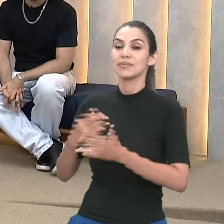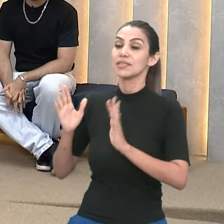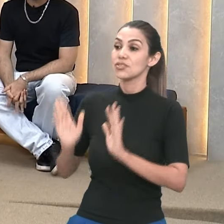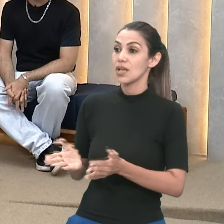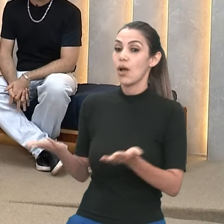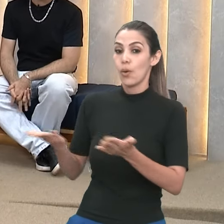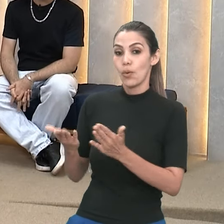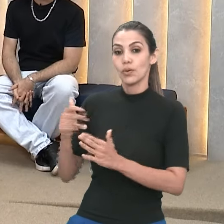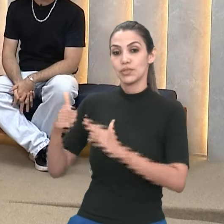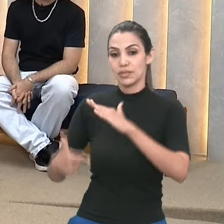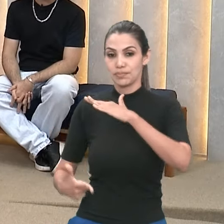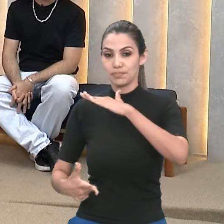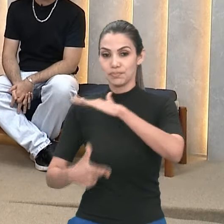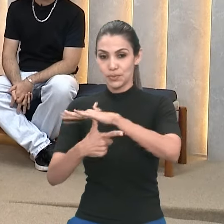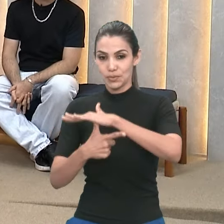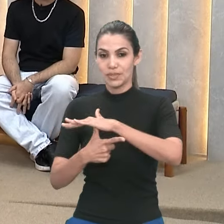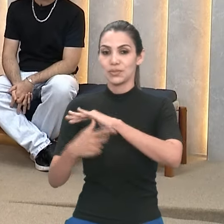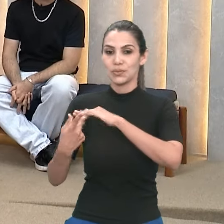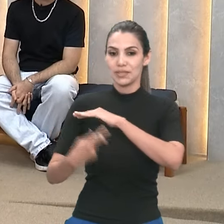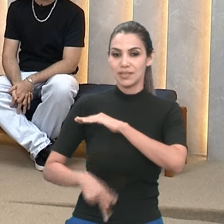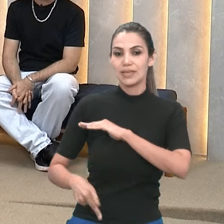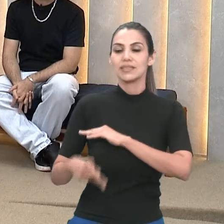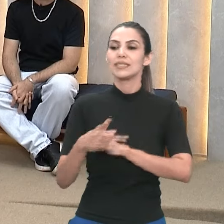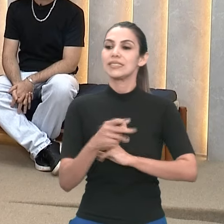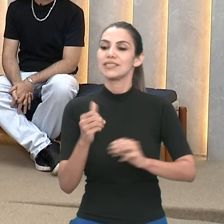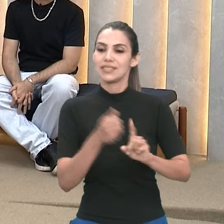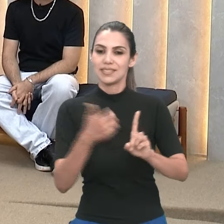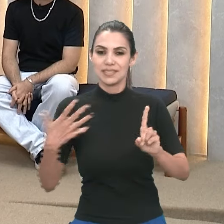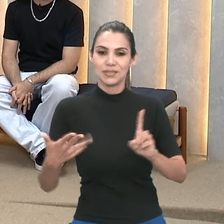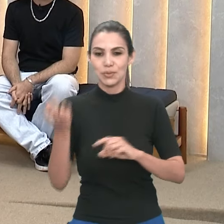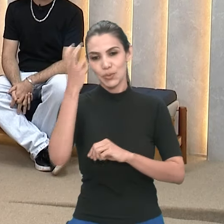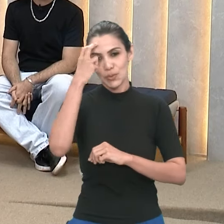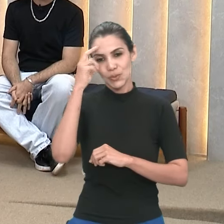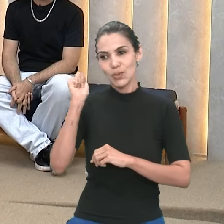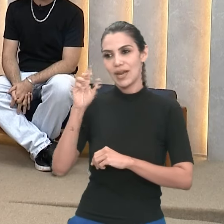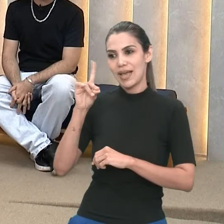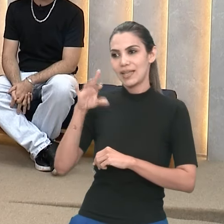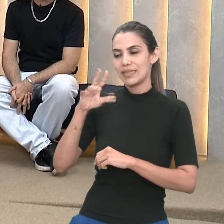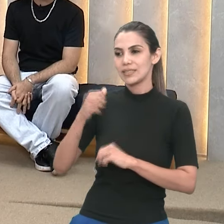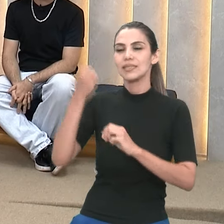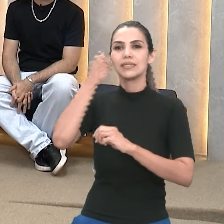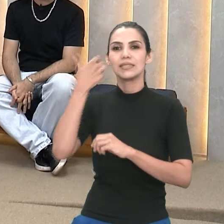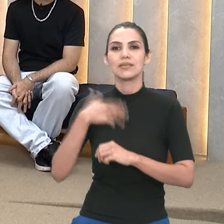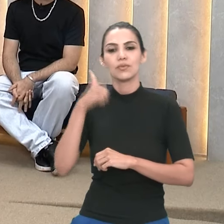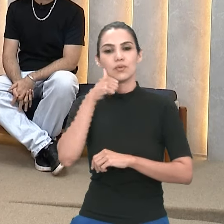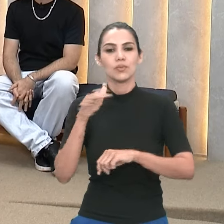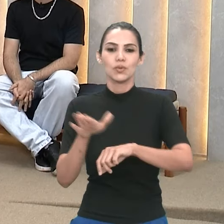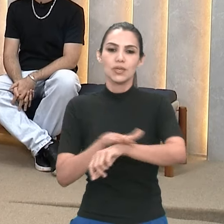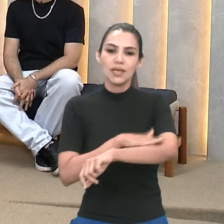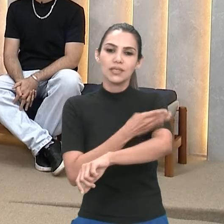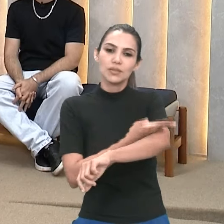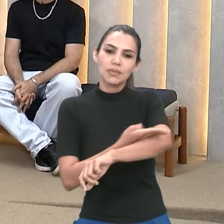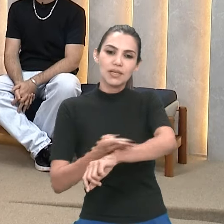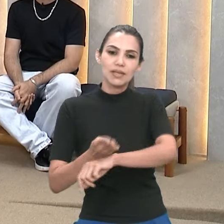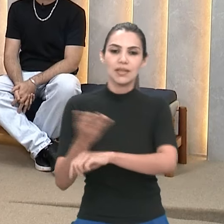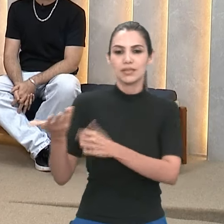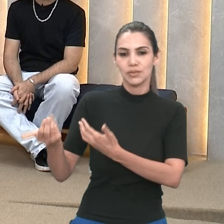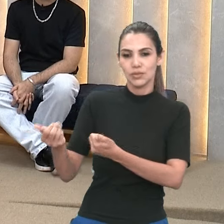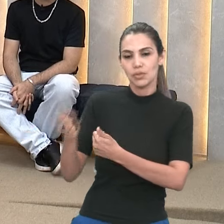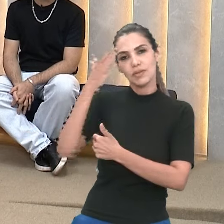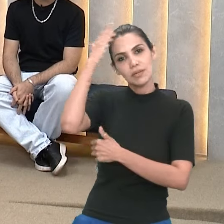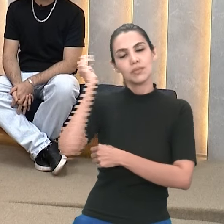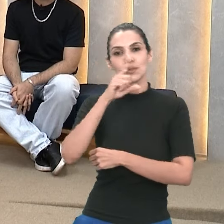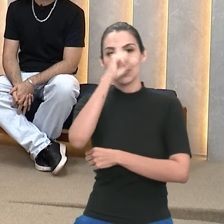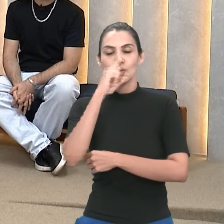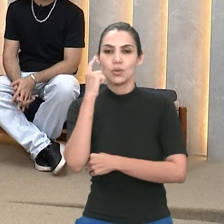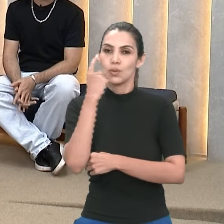então, a pró-reitora adjunta de extensão e cultura, Adriana Regia. Ela que se descreve como uma mulher jovem, de pele clara, com cabelos loiros, olhos